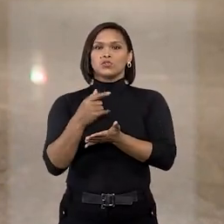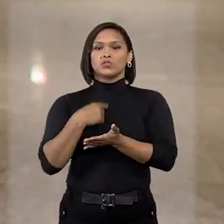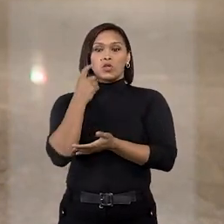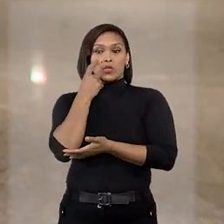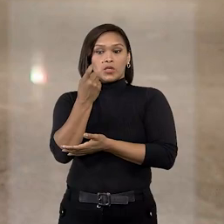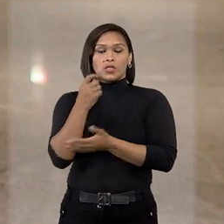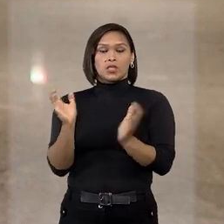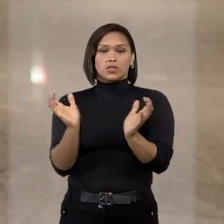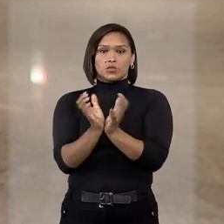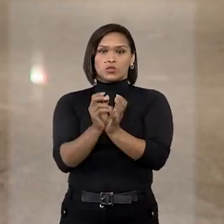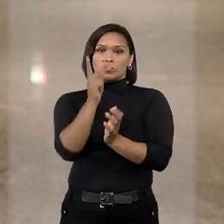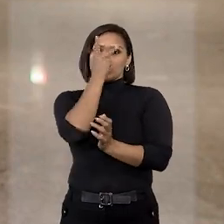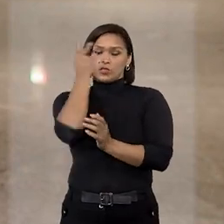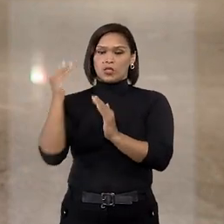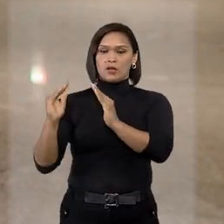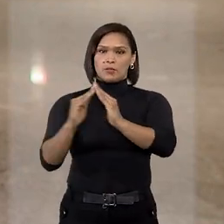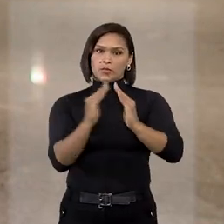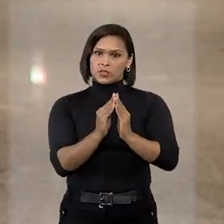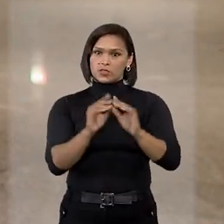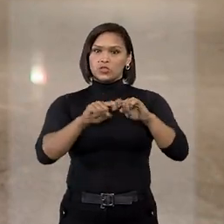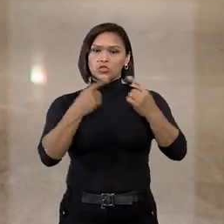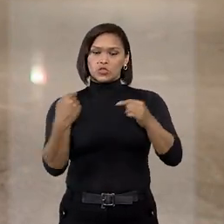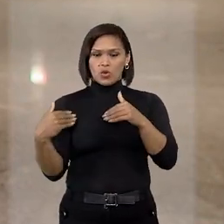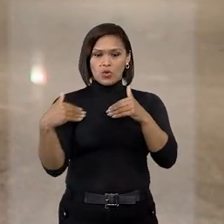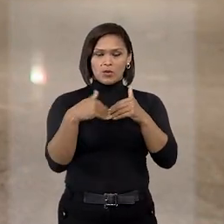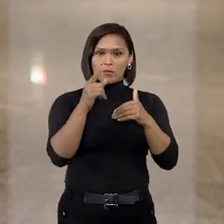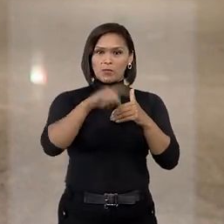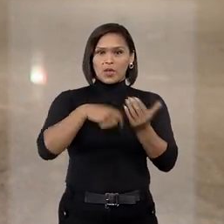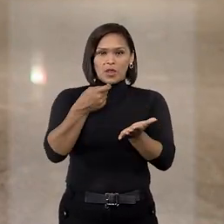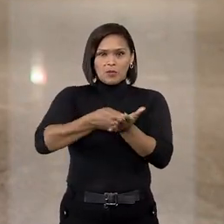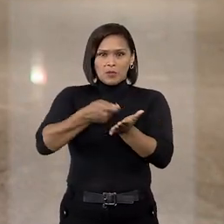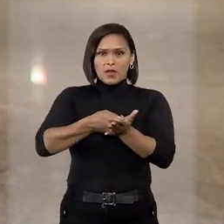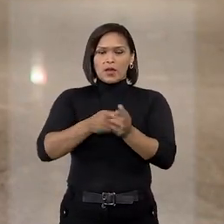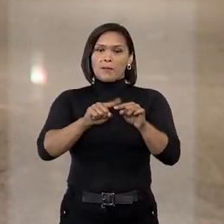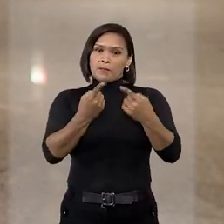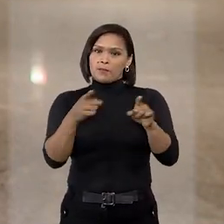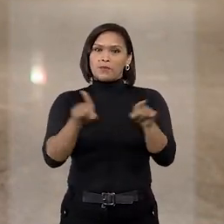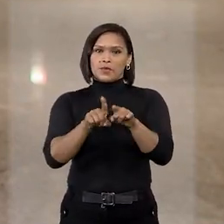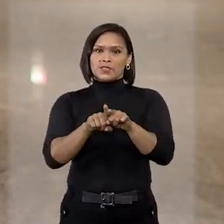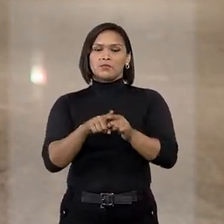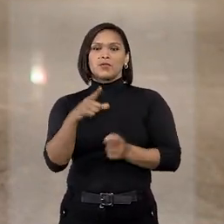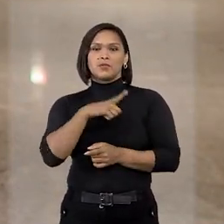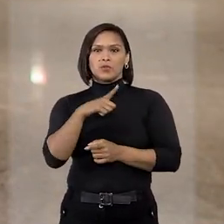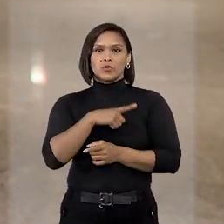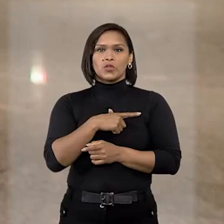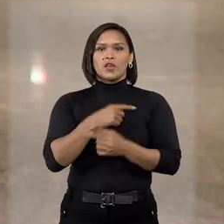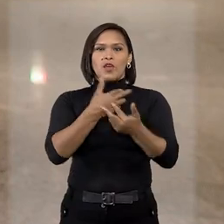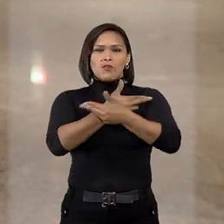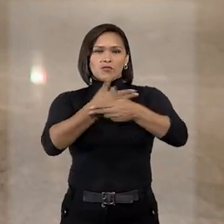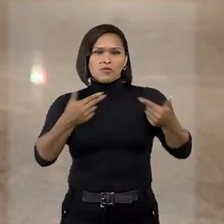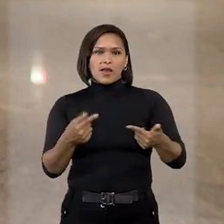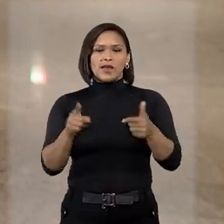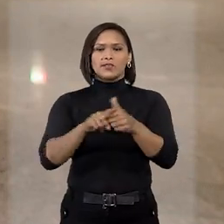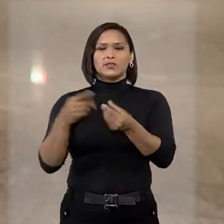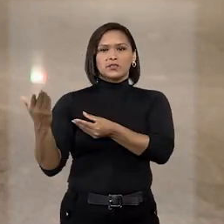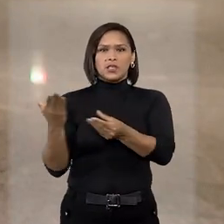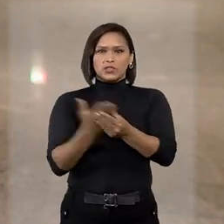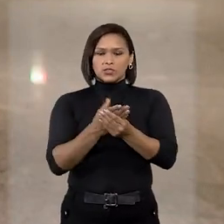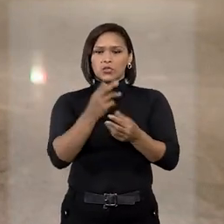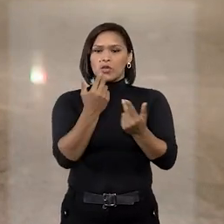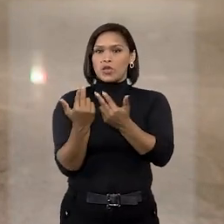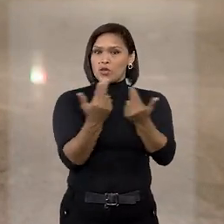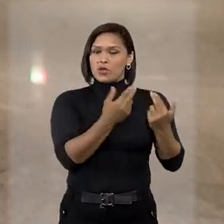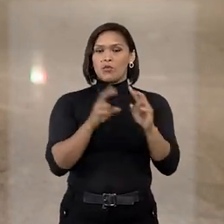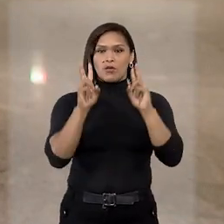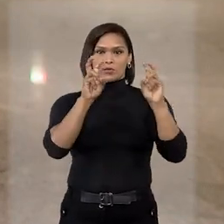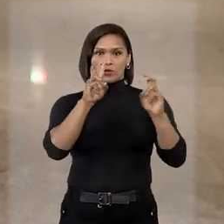do interesse da coletividade de moradores atingidos pela cobrança, mas também da existência de multiplicidade de ações sobre o